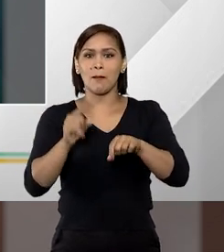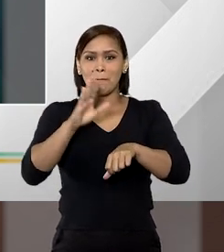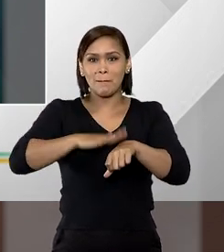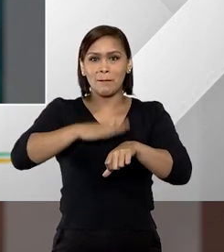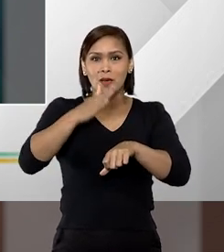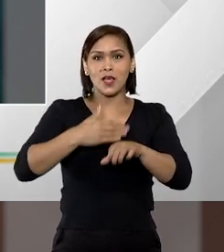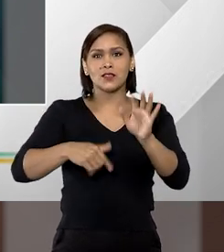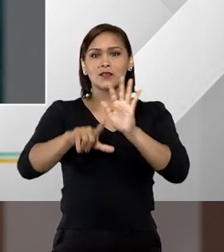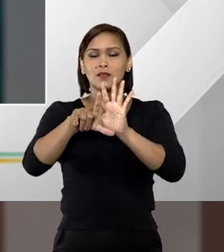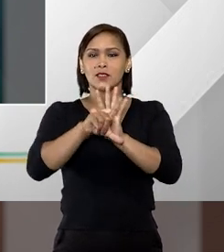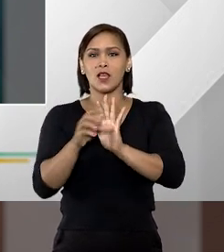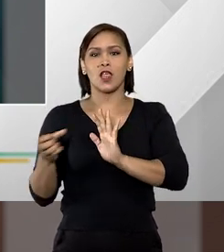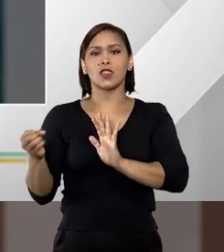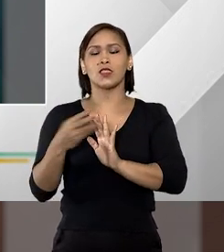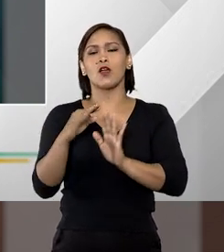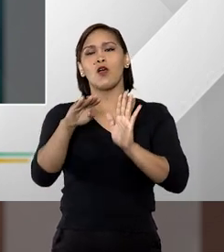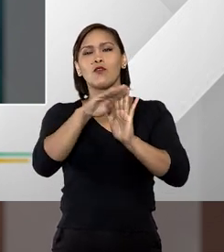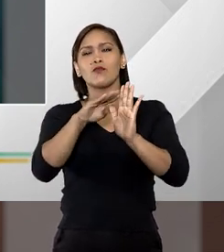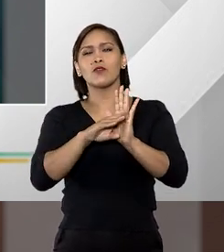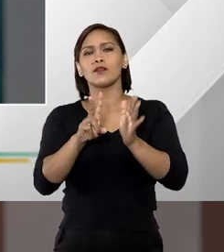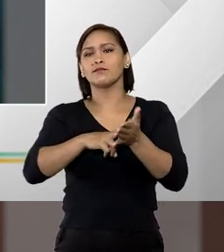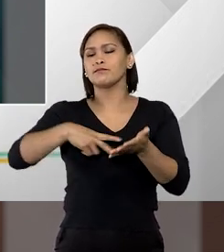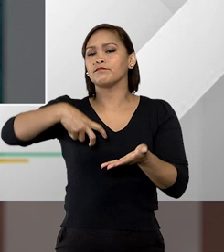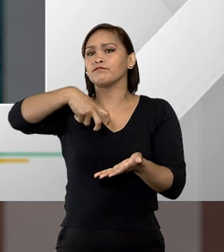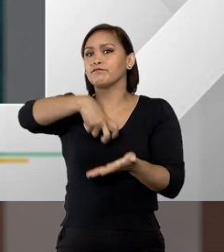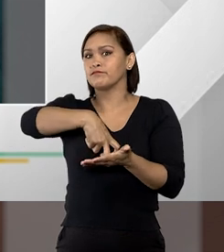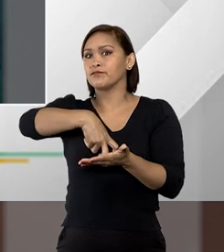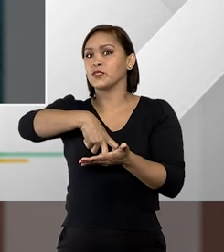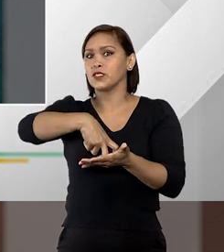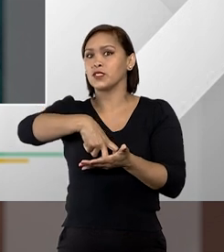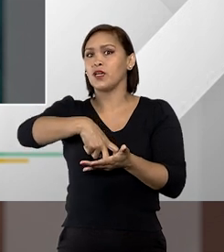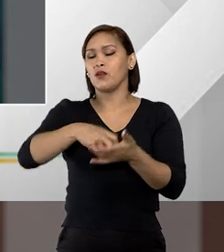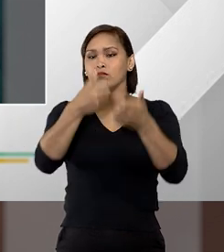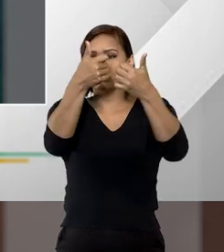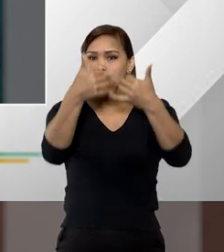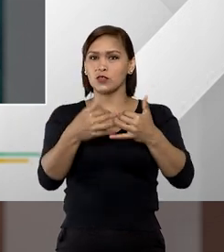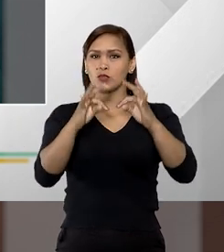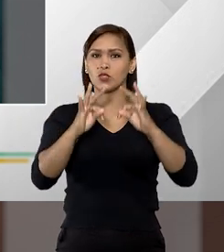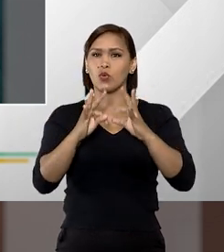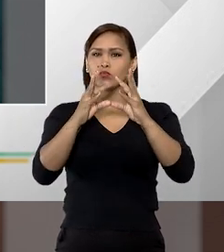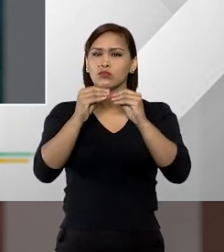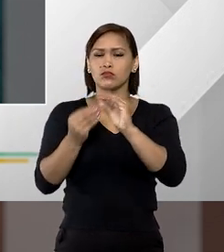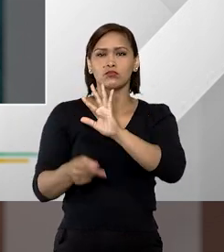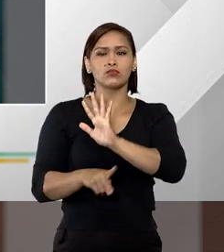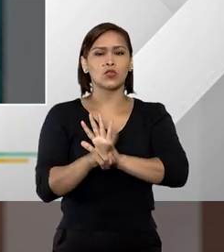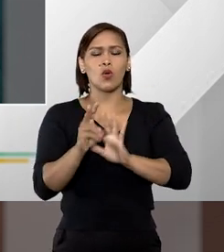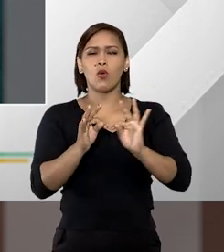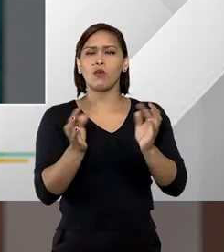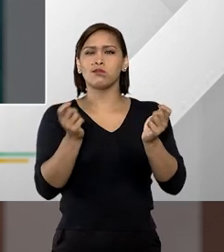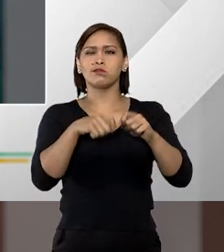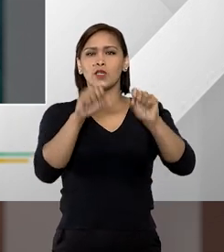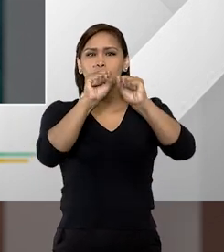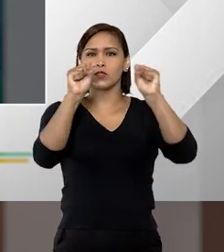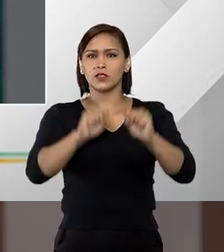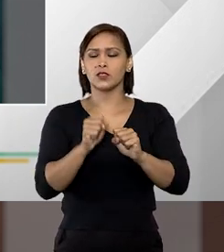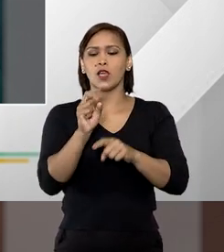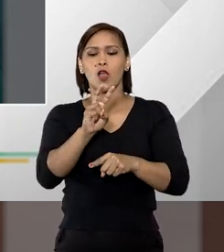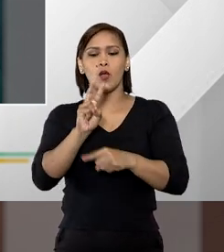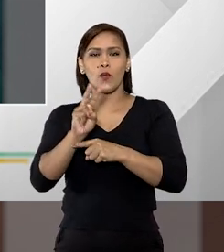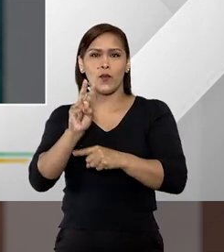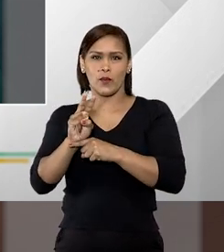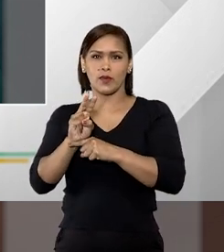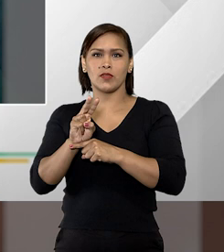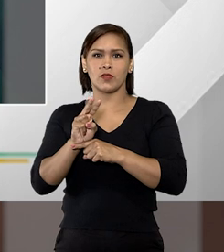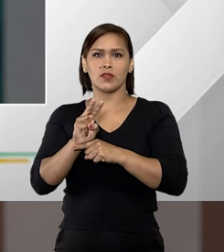essa lei, essa nova modalidade penal que robusteceu todo o sistema de proteção